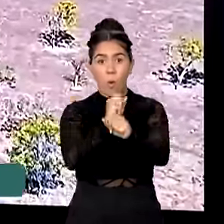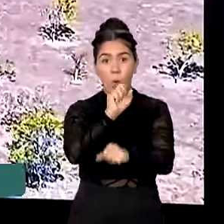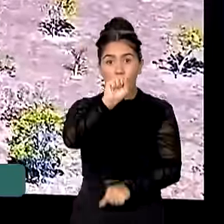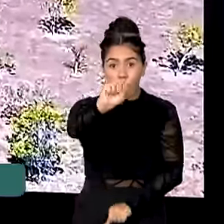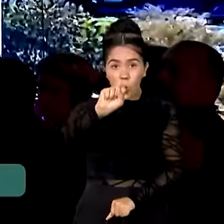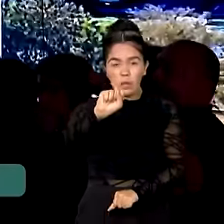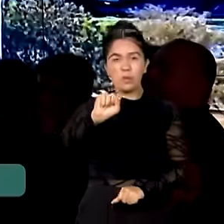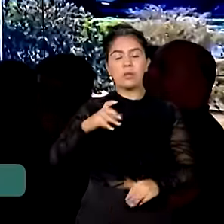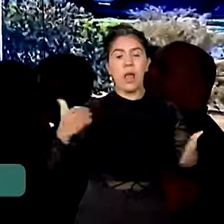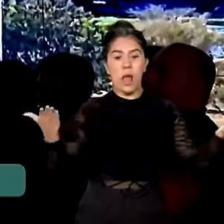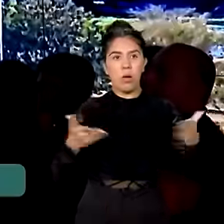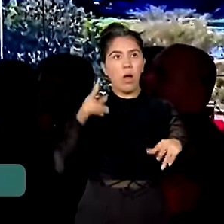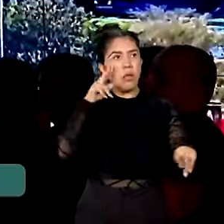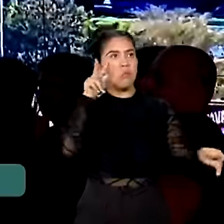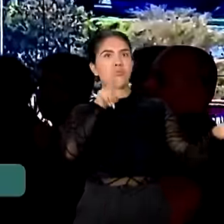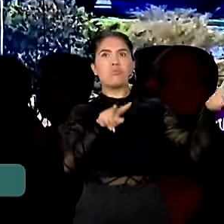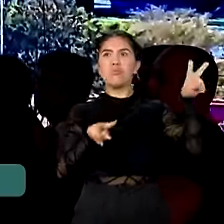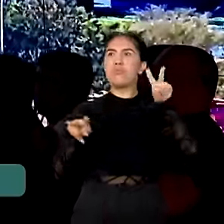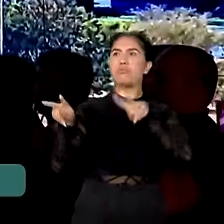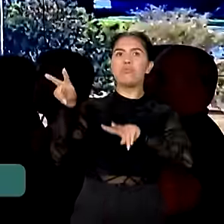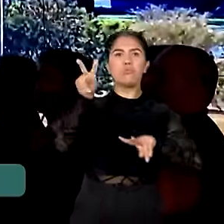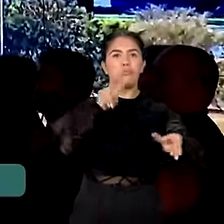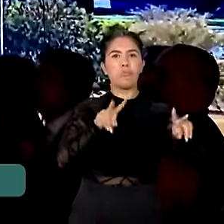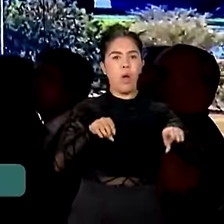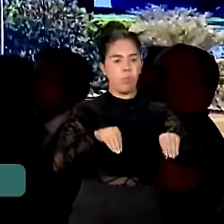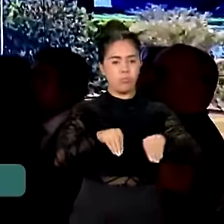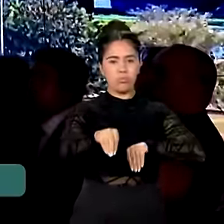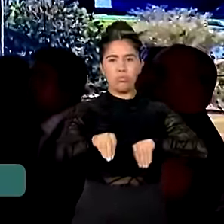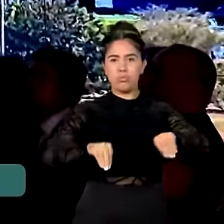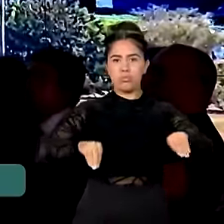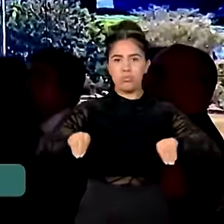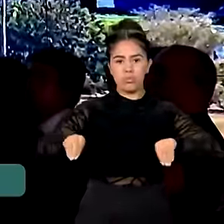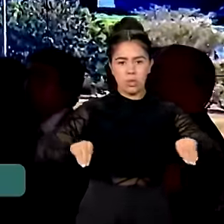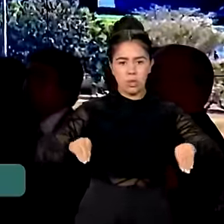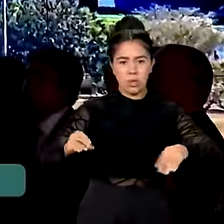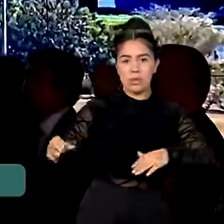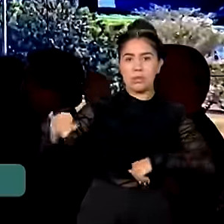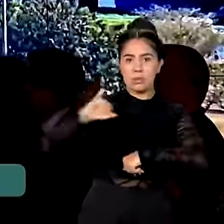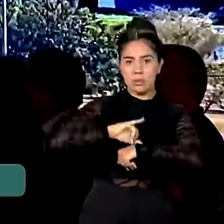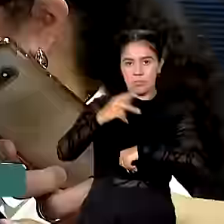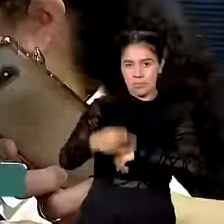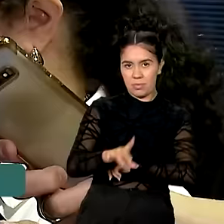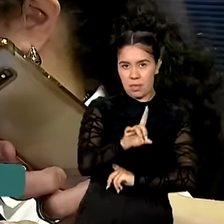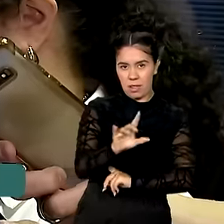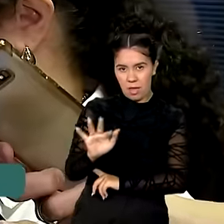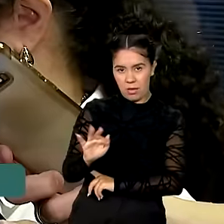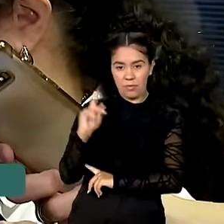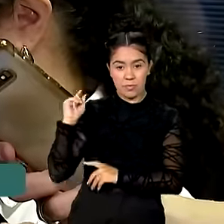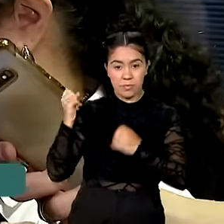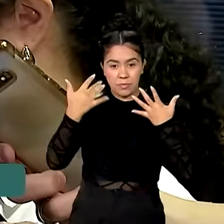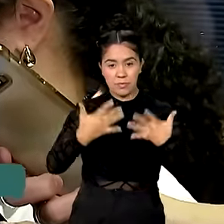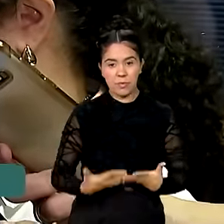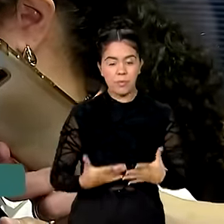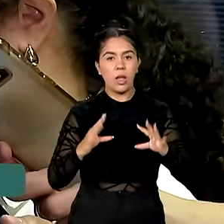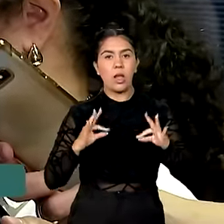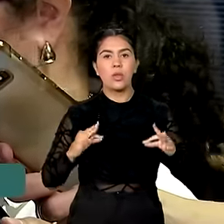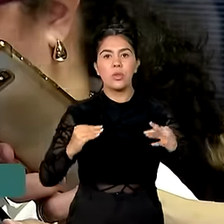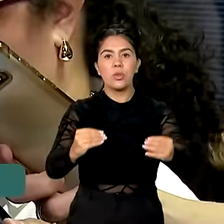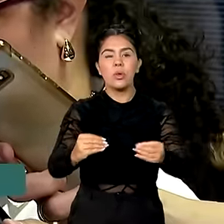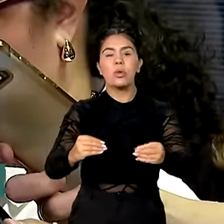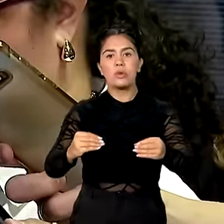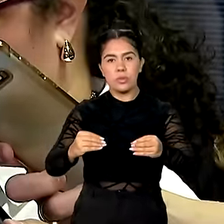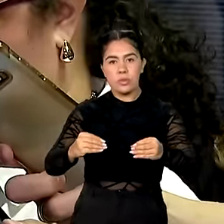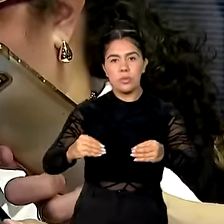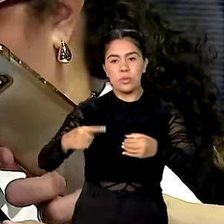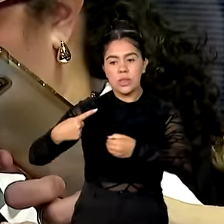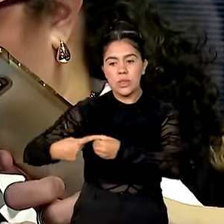agora a ser usado pelo Centro de Comando e Operações do Distrito Federal. Todas as regiões administrativas do DF vão ser